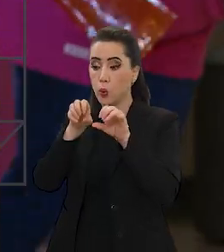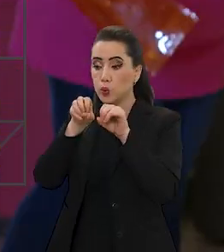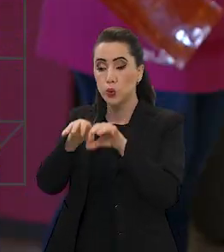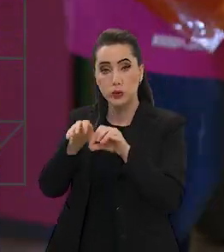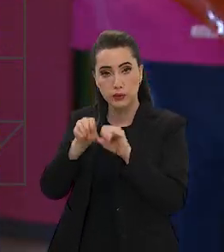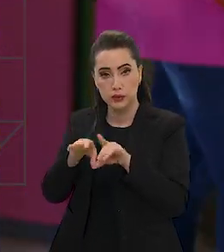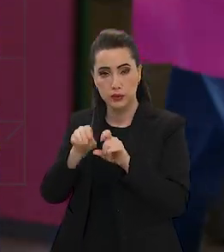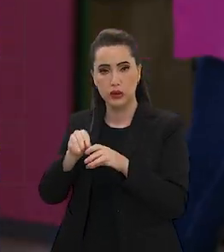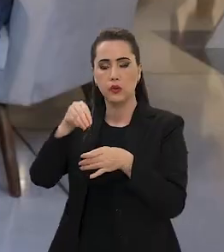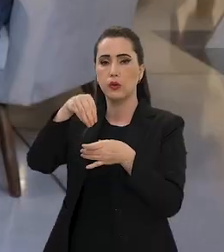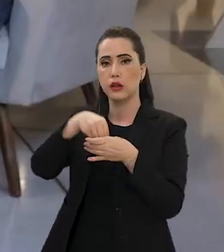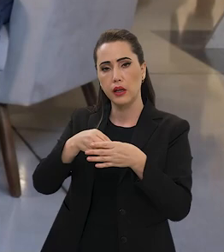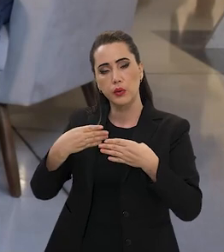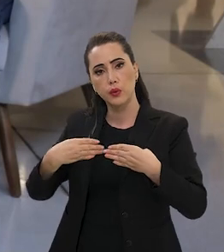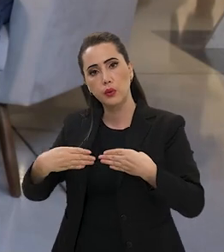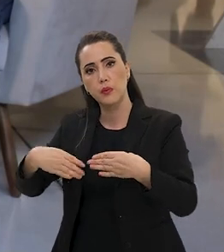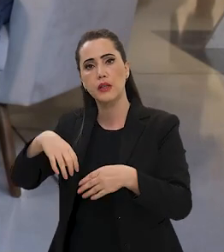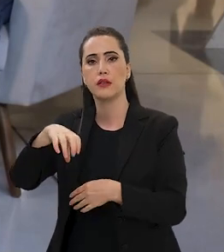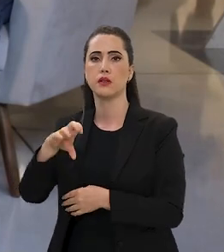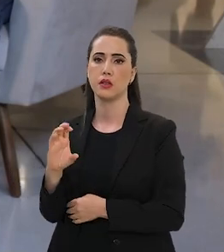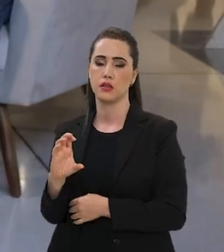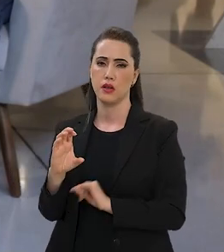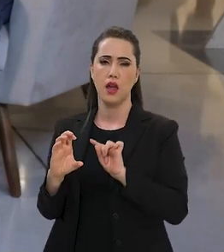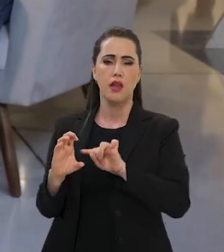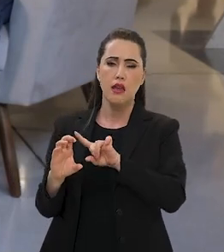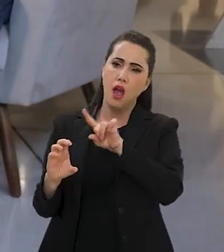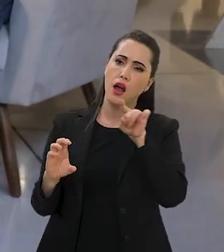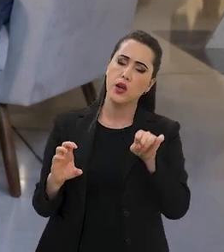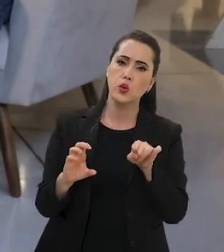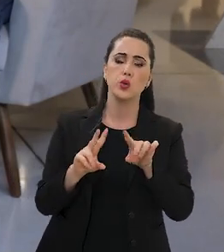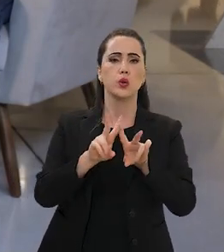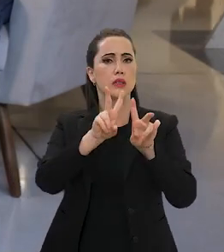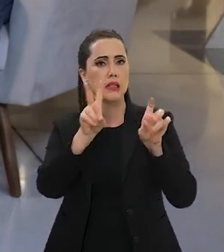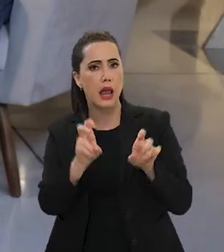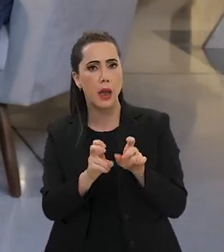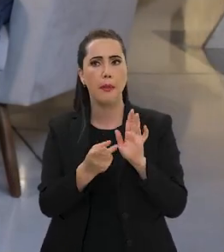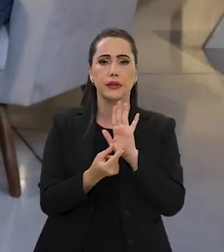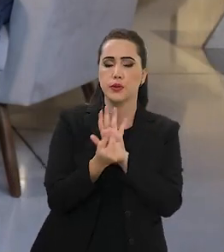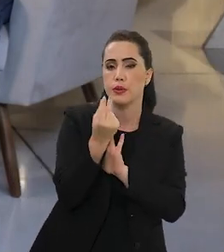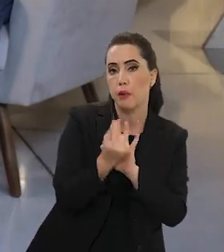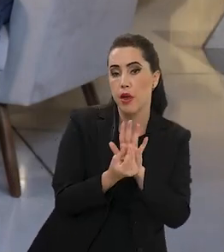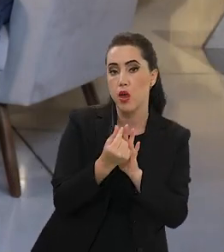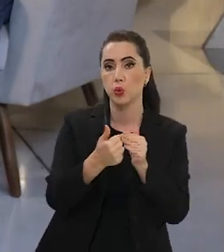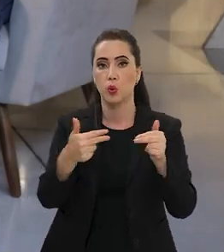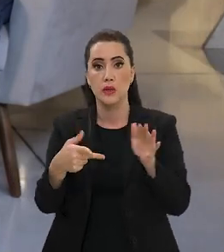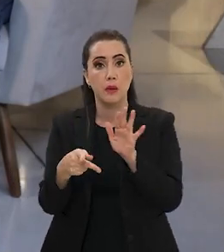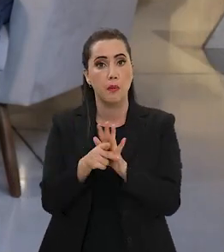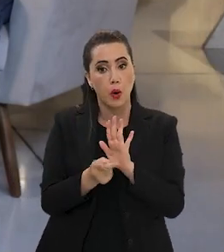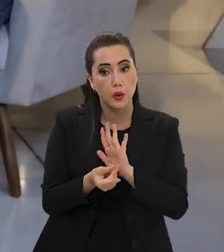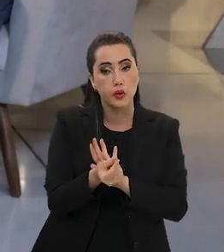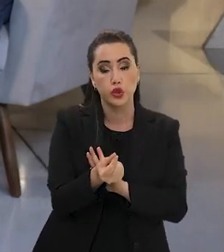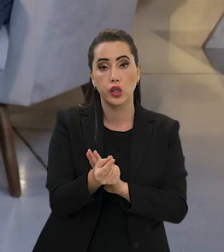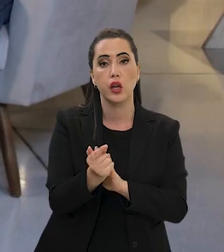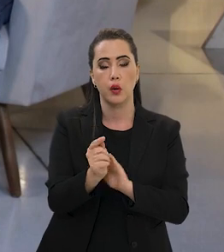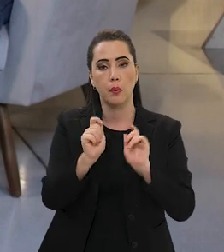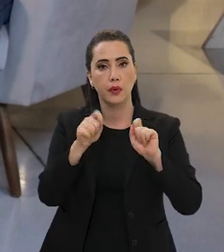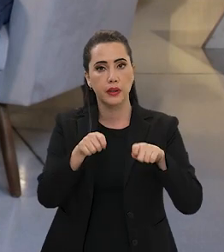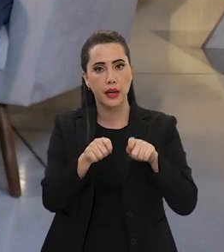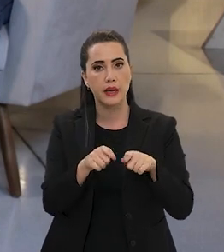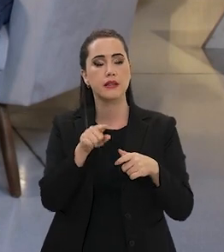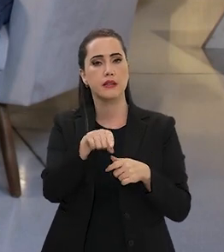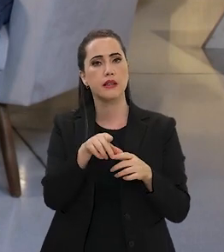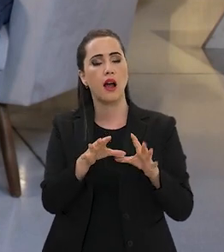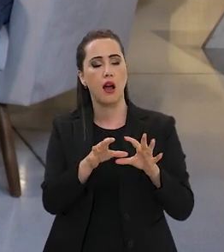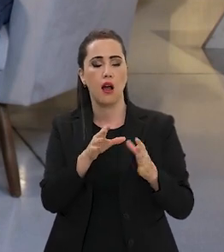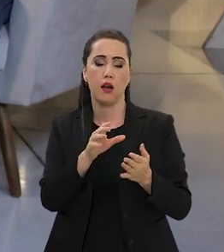no Ministério da Educação e, a partir daí, eu diria, o caráter mais pragmático de execução financeira, ele pudesse ser atribuído